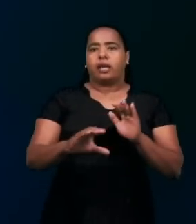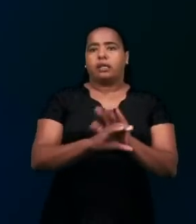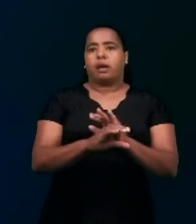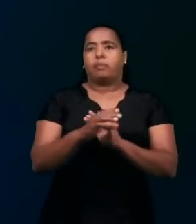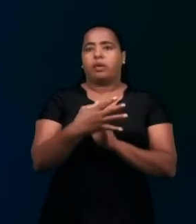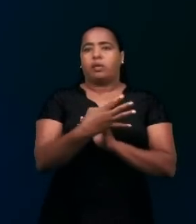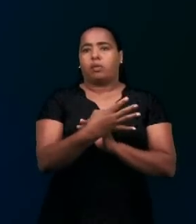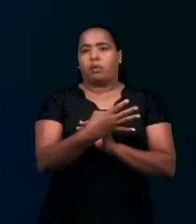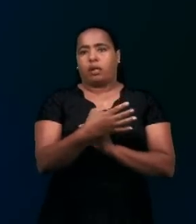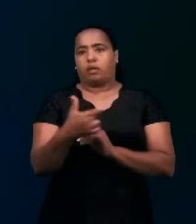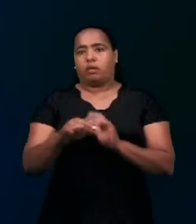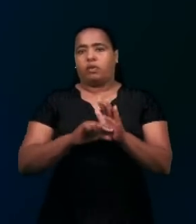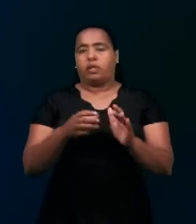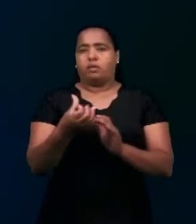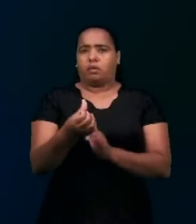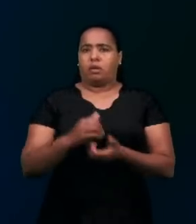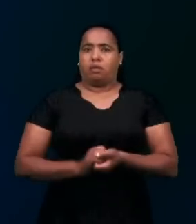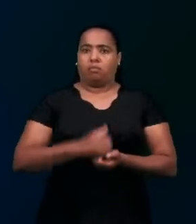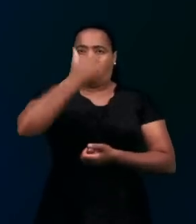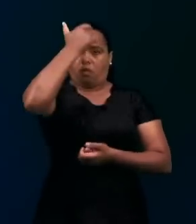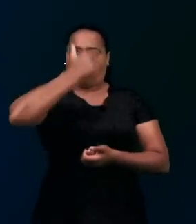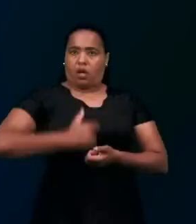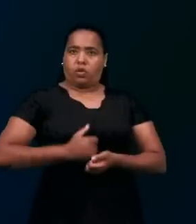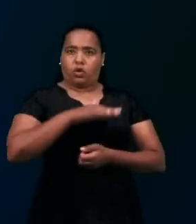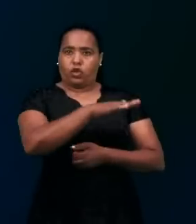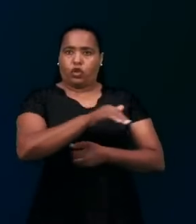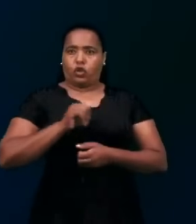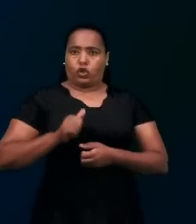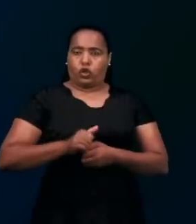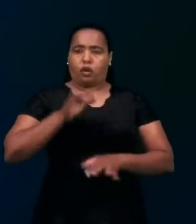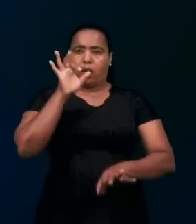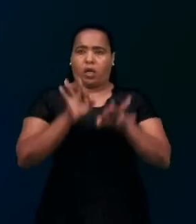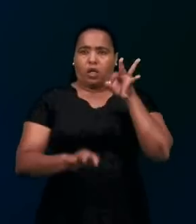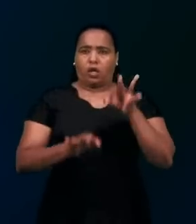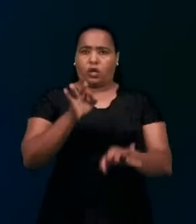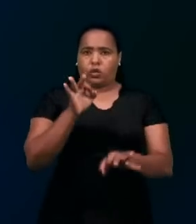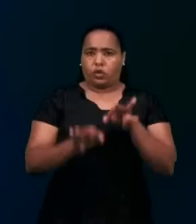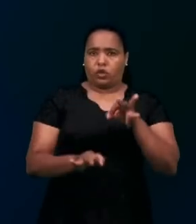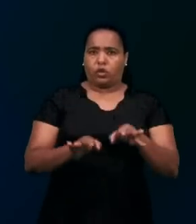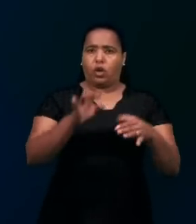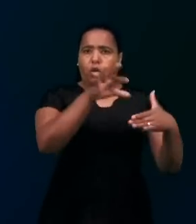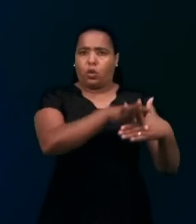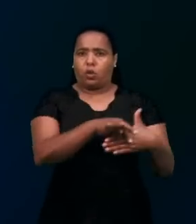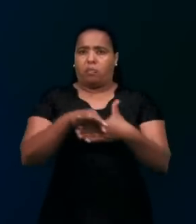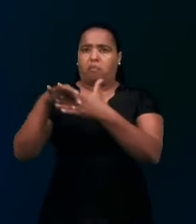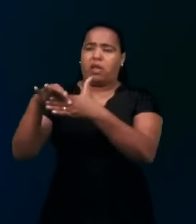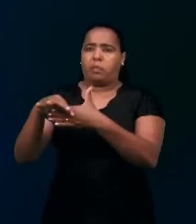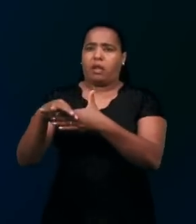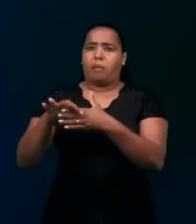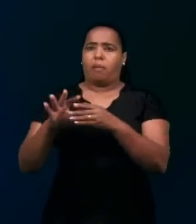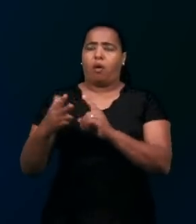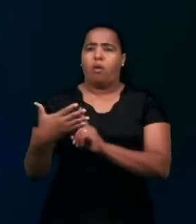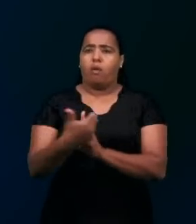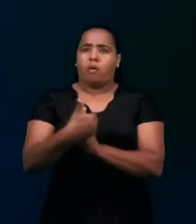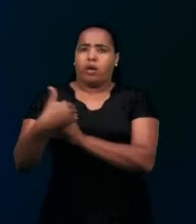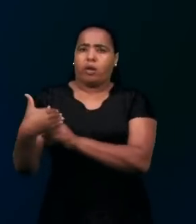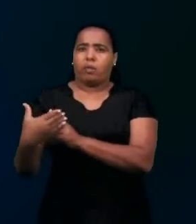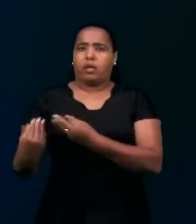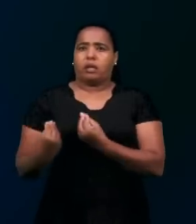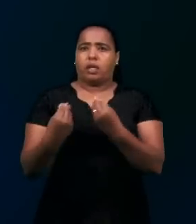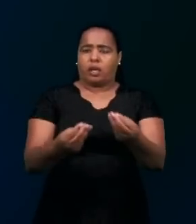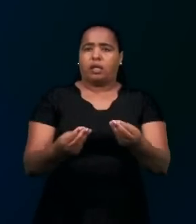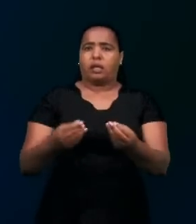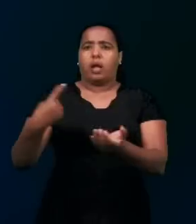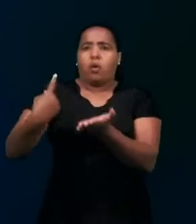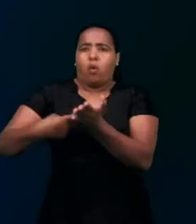chamei em justiça. Tomei-te pela mão, e te guardei, e te dei por pacto ao povo e para a luz das